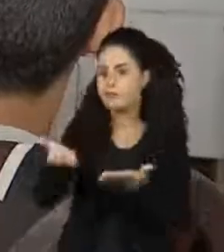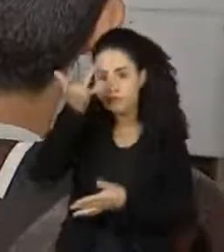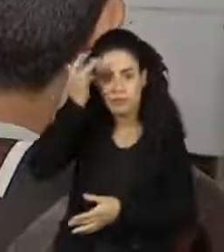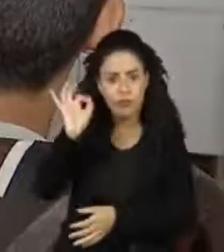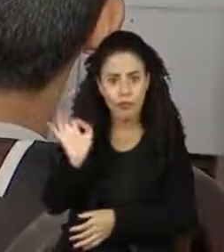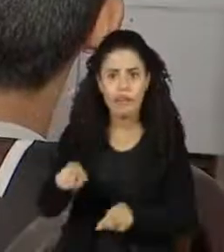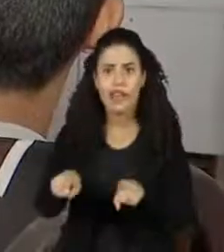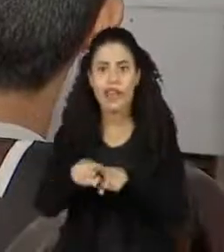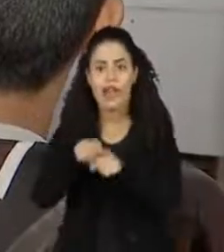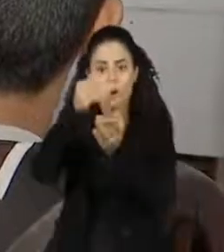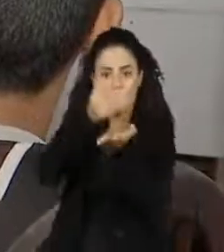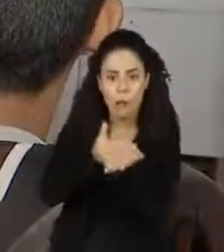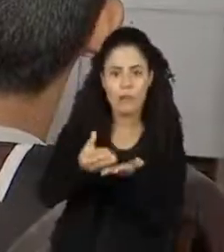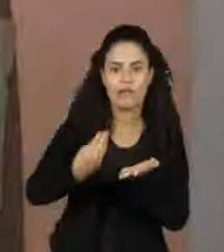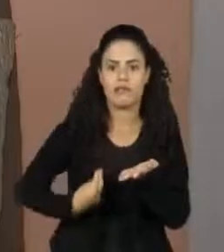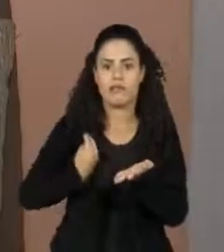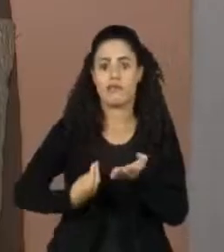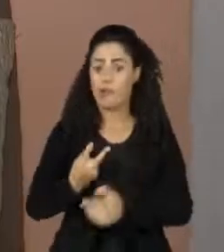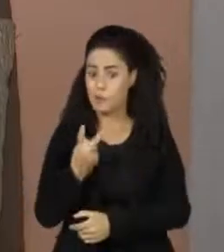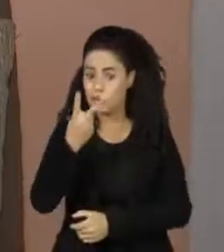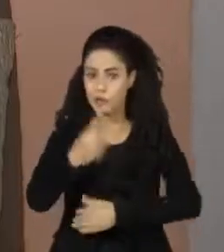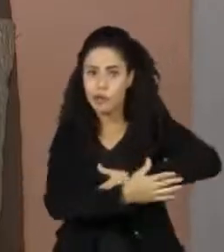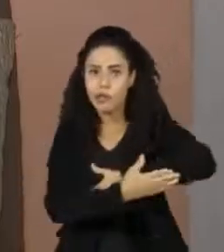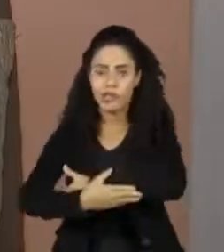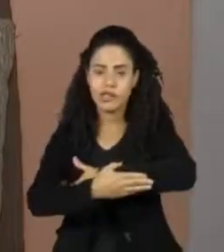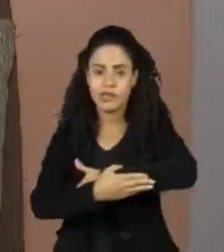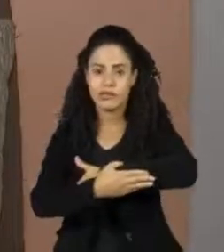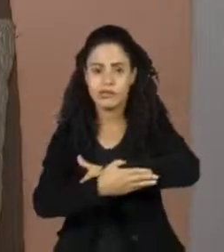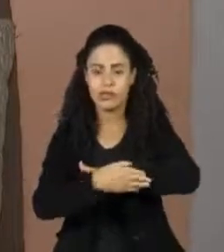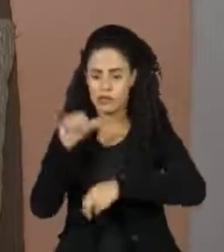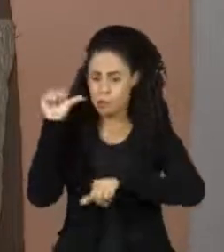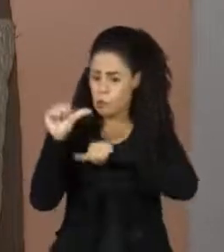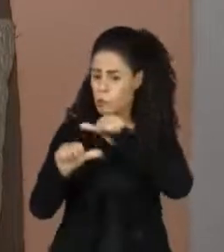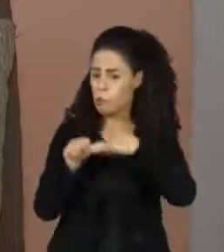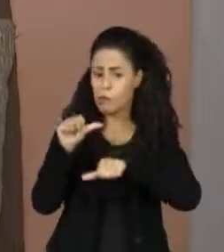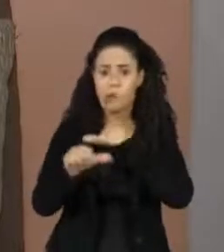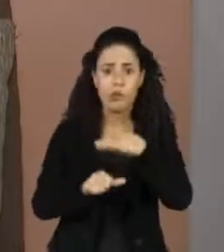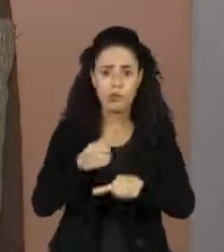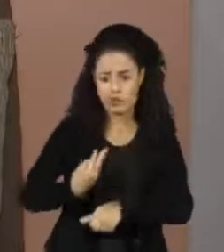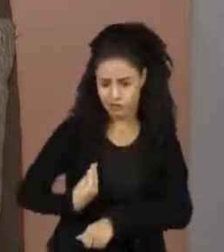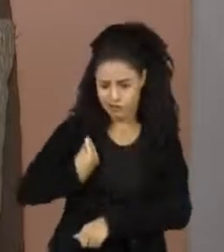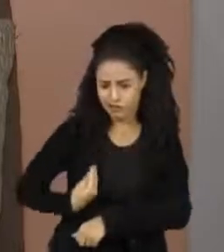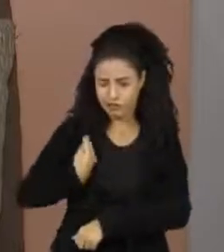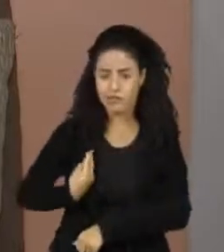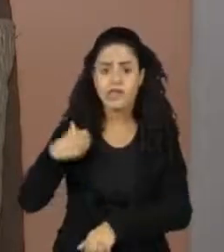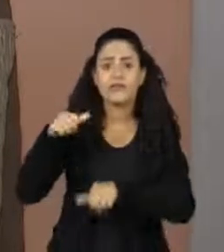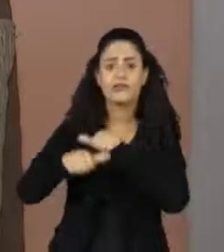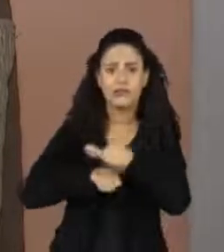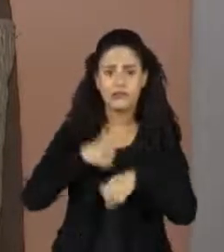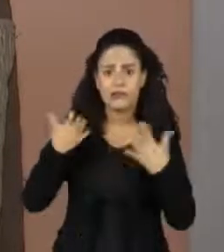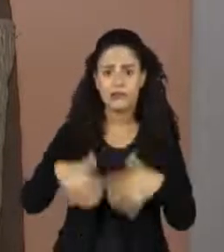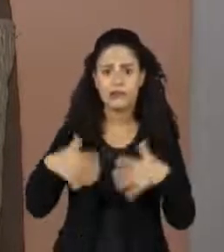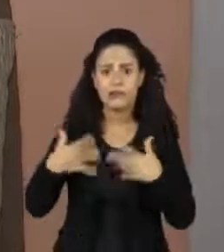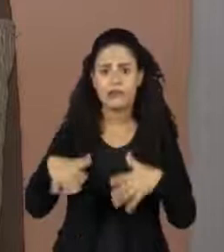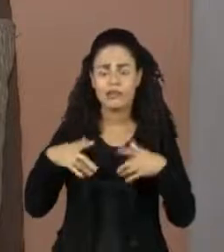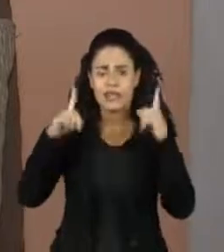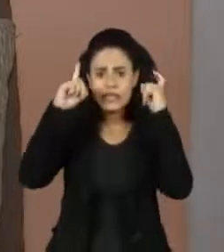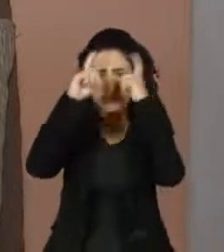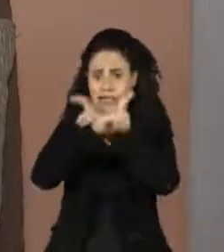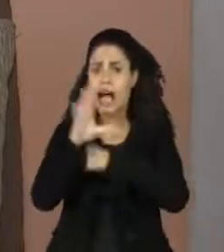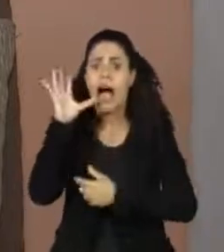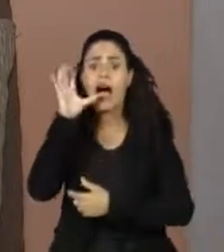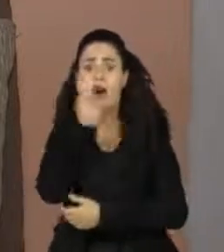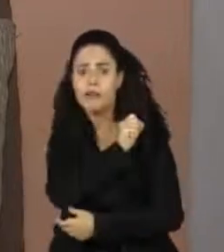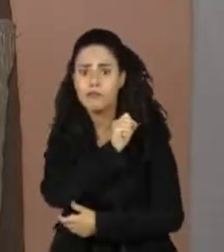dois filhos pequenos foi um choque. Tem que mudar tudo o que você imaginou para a sua vida e é em questão de meses, é muito